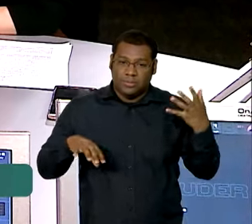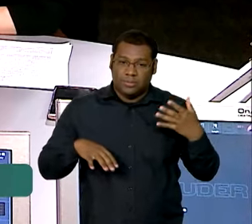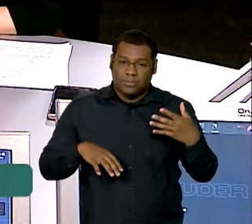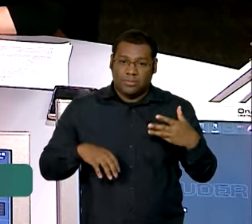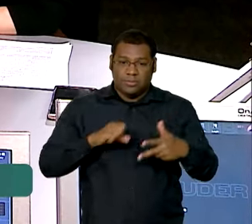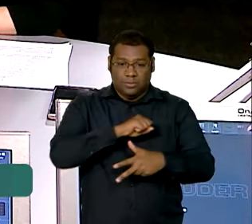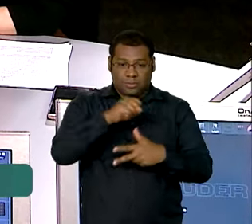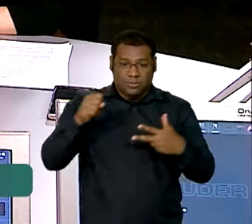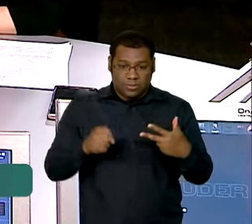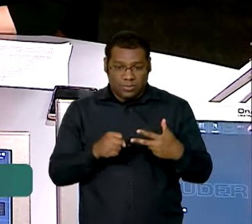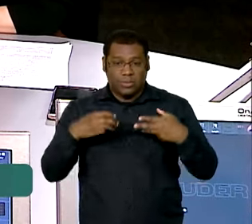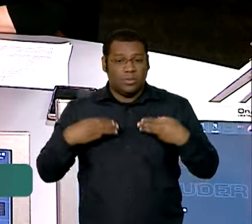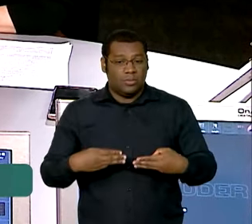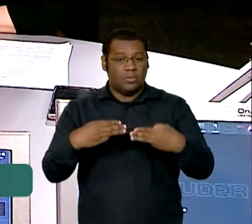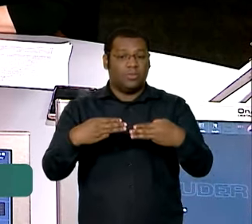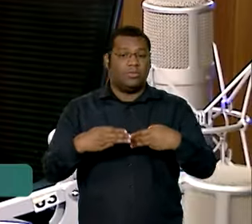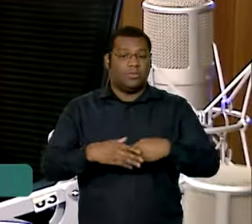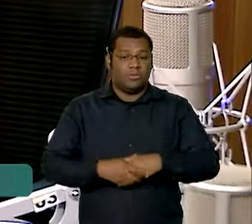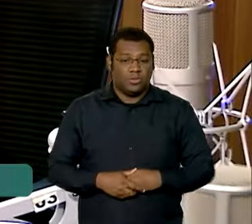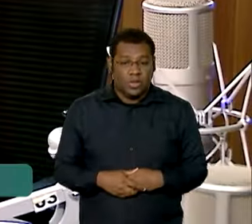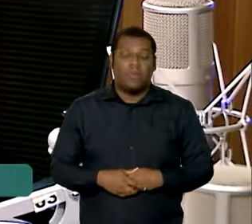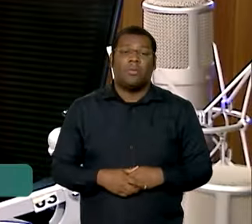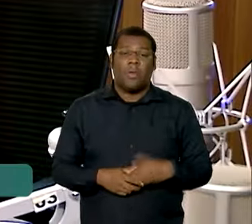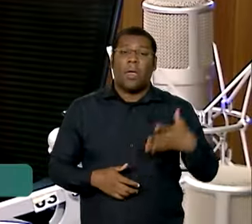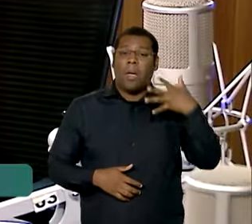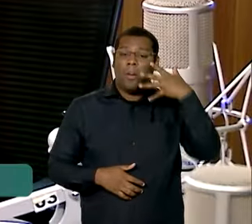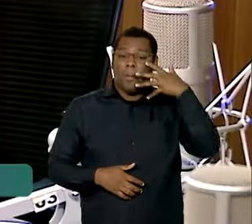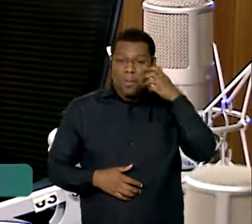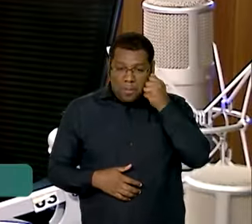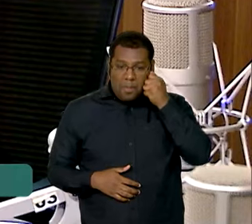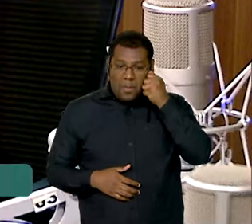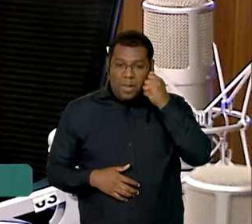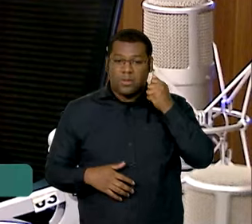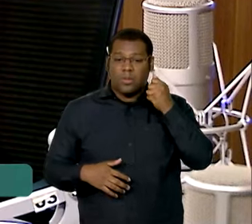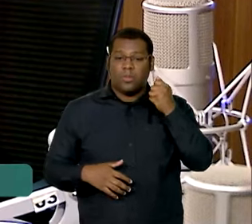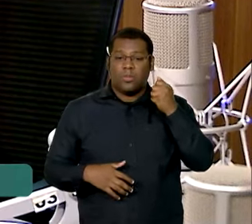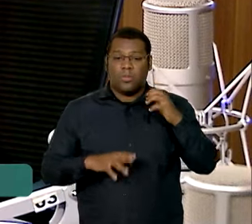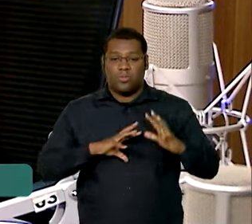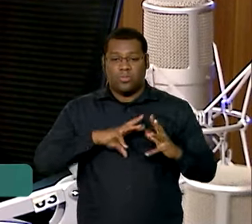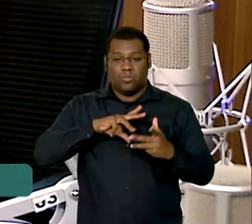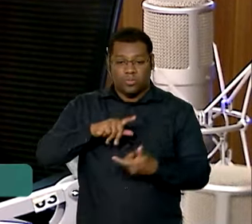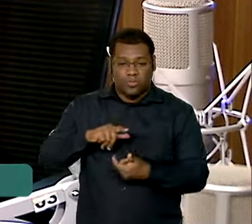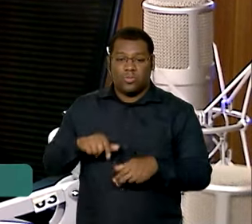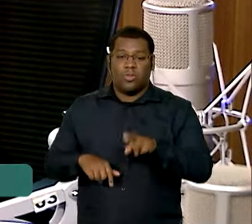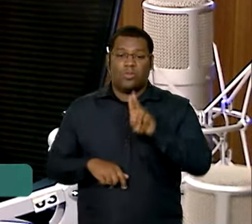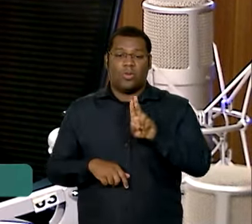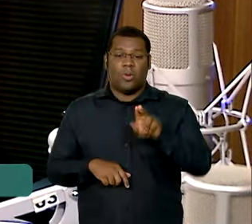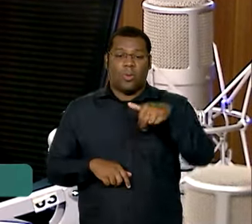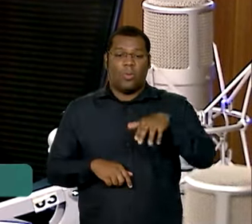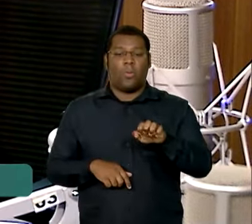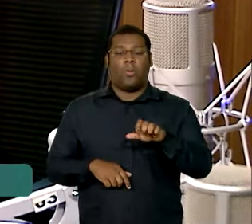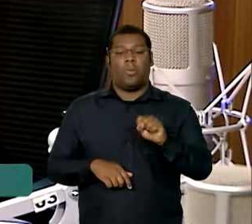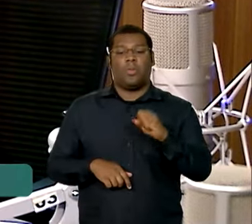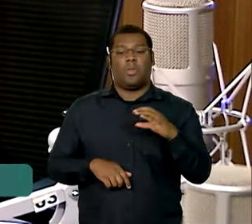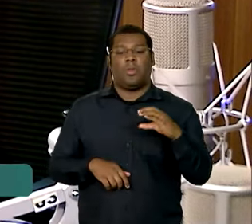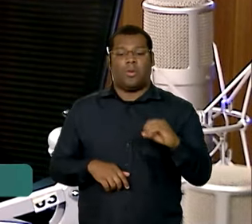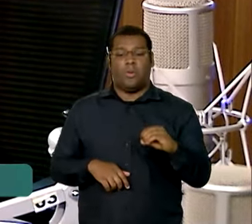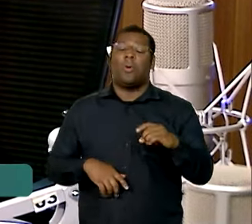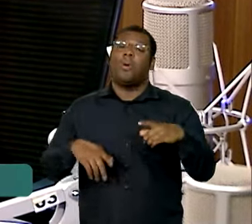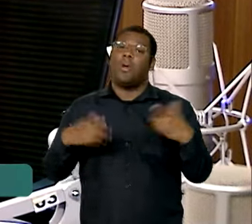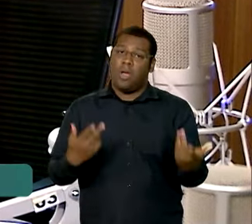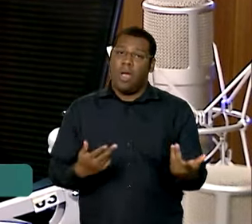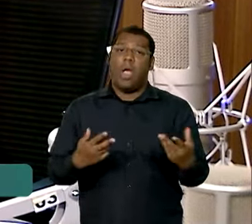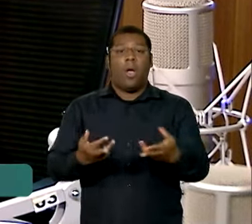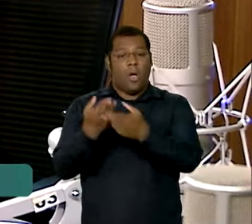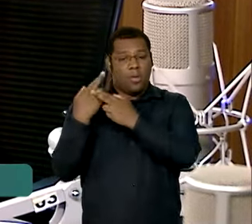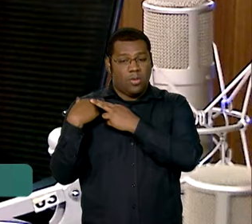como a cidade de Brasília é, a única cidade moderna que é patrimônio mundial pela Unesco. E nós temos aí que cuidar